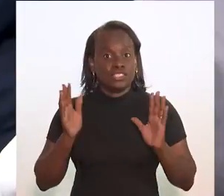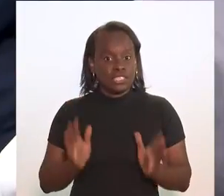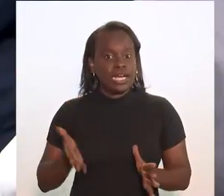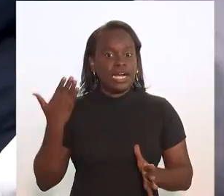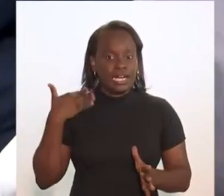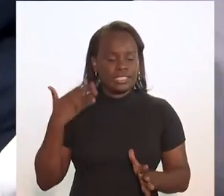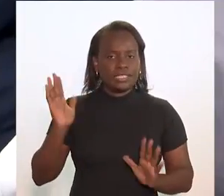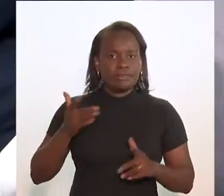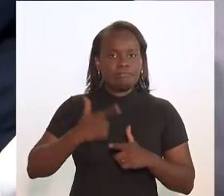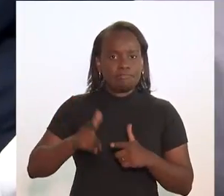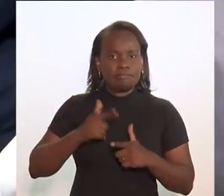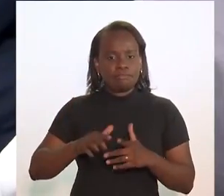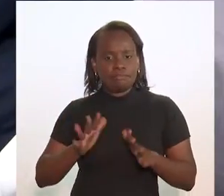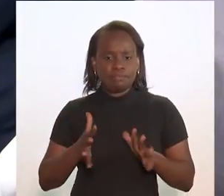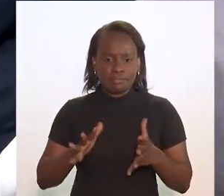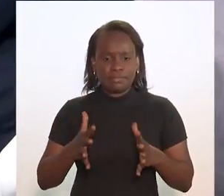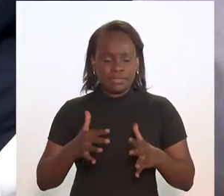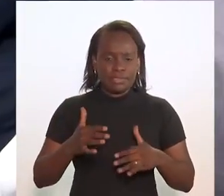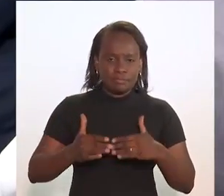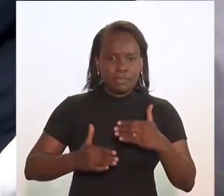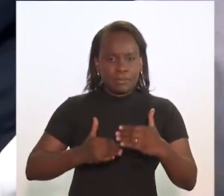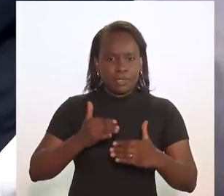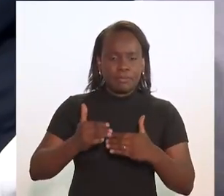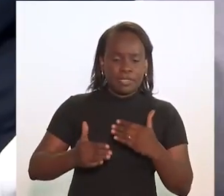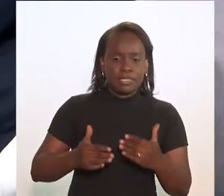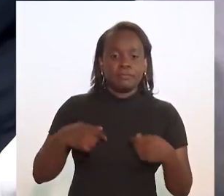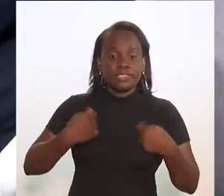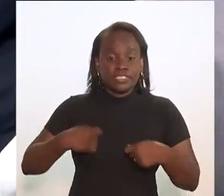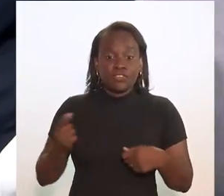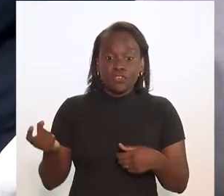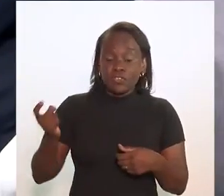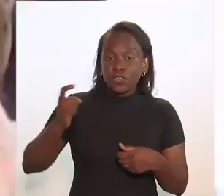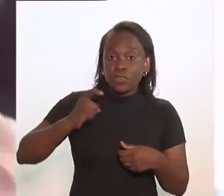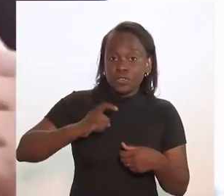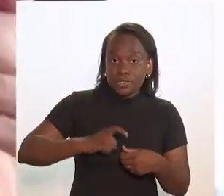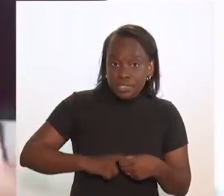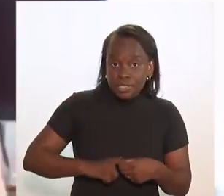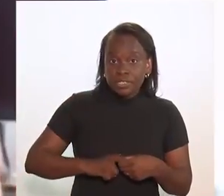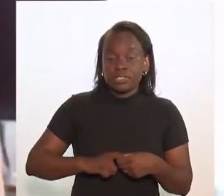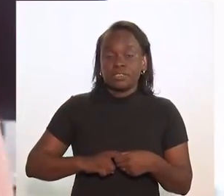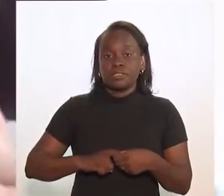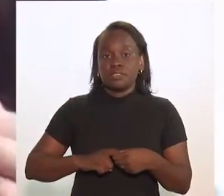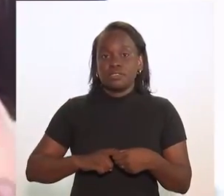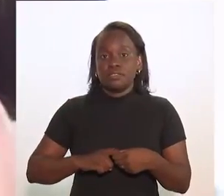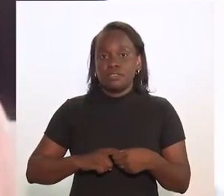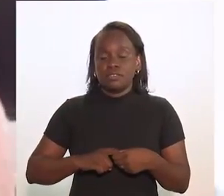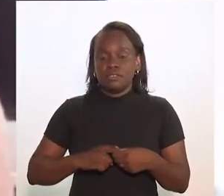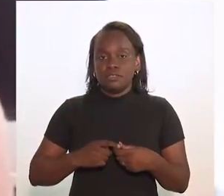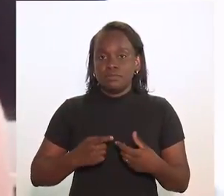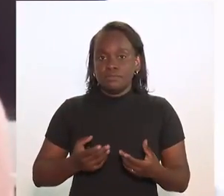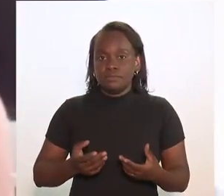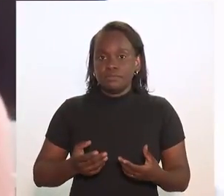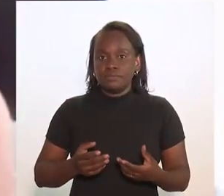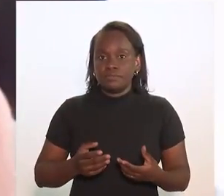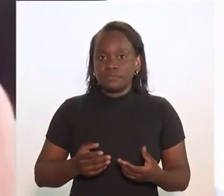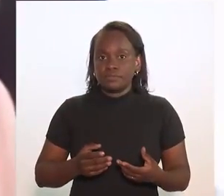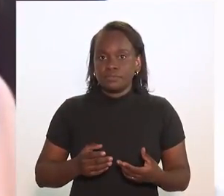não vinha numa situação simples. A gente tinha que voltar a